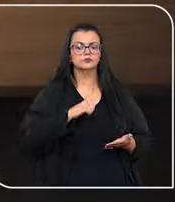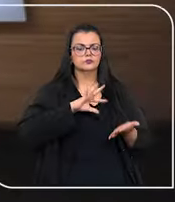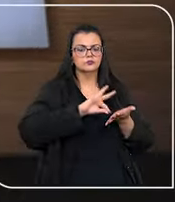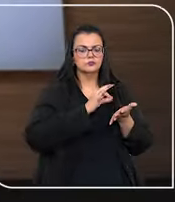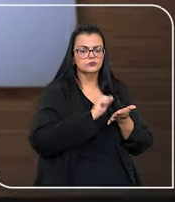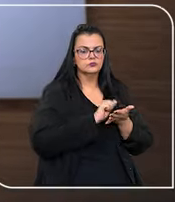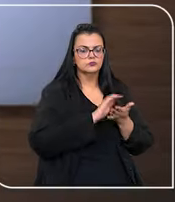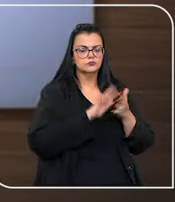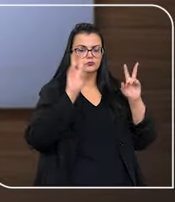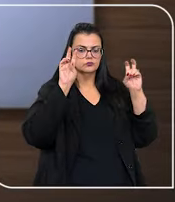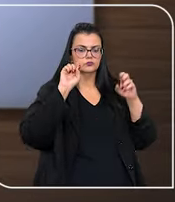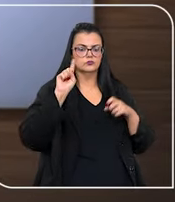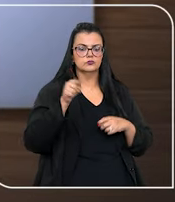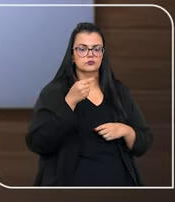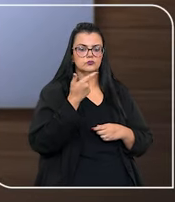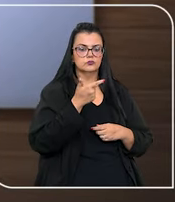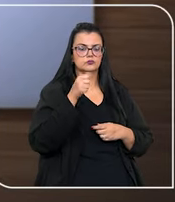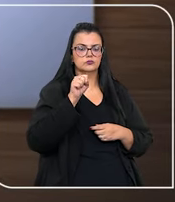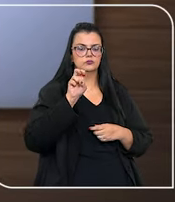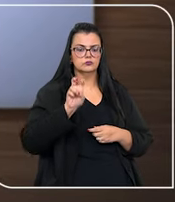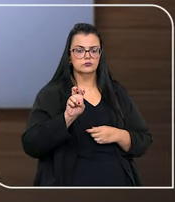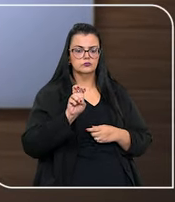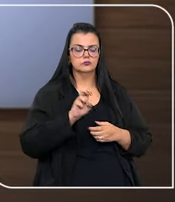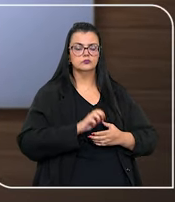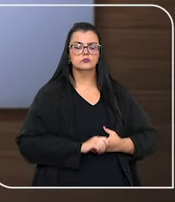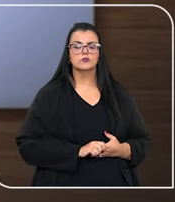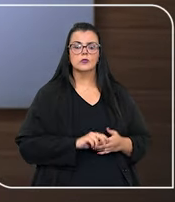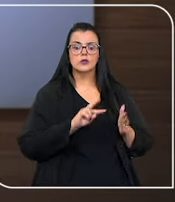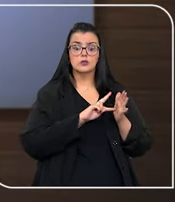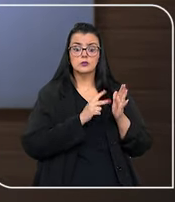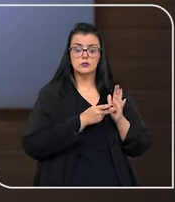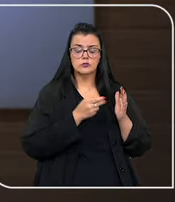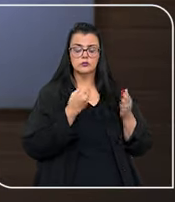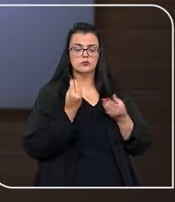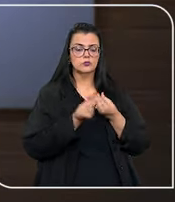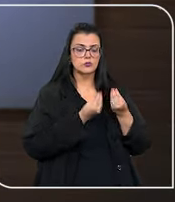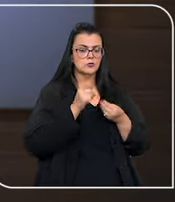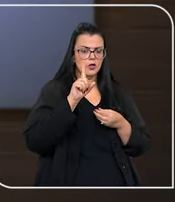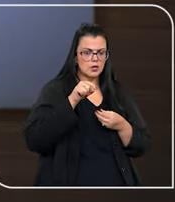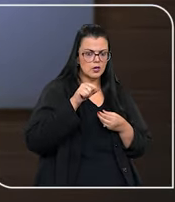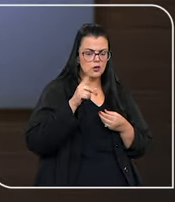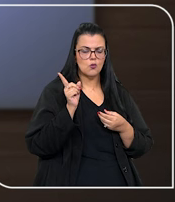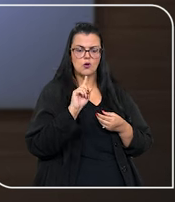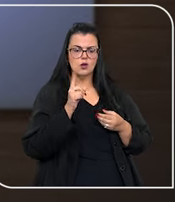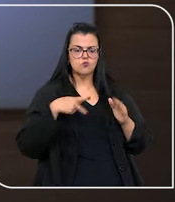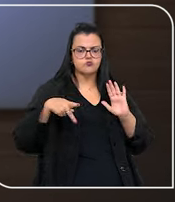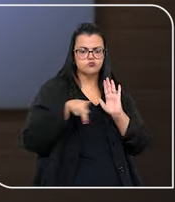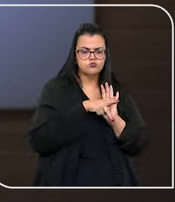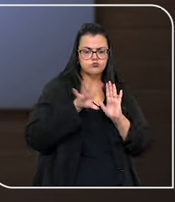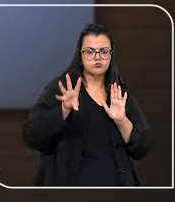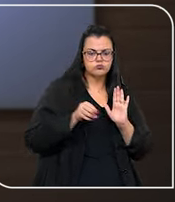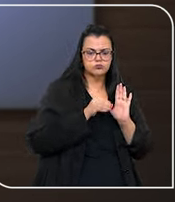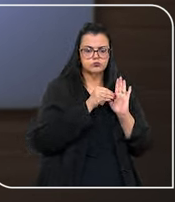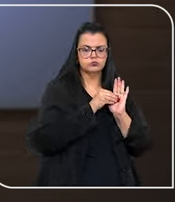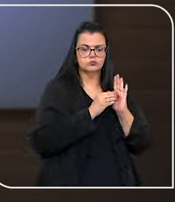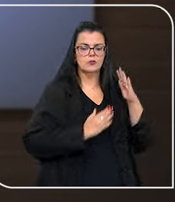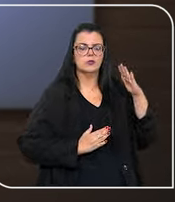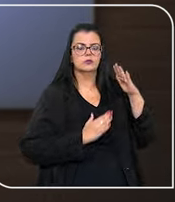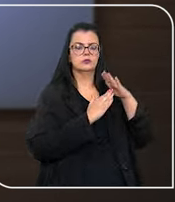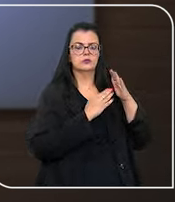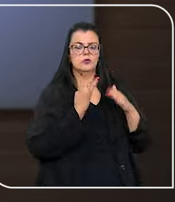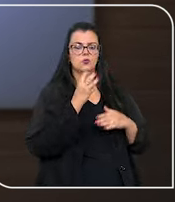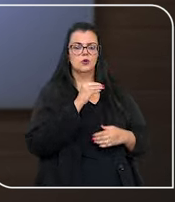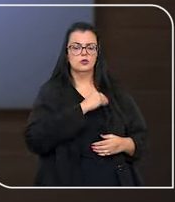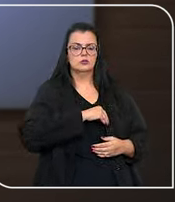A questão cadastrada como tema 1.285 vai definir se é ou não empenhorável a quantia de